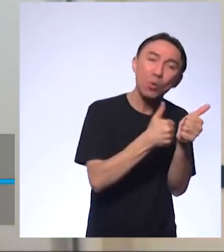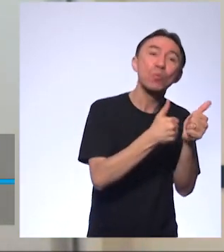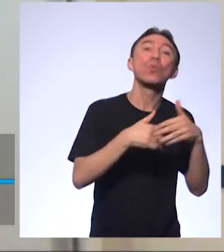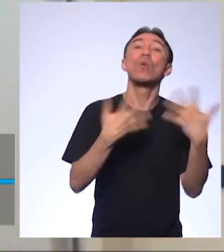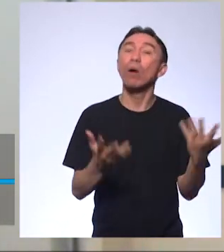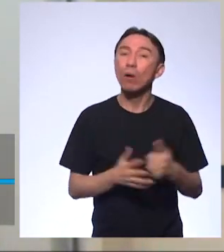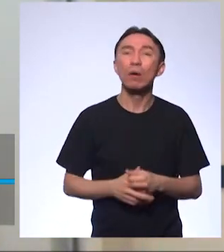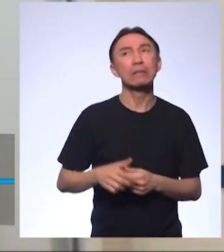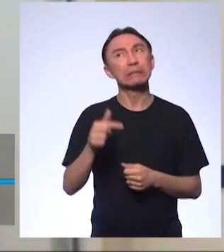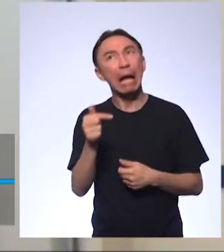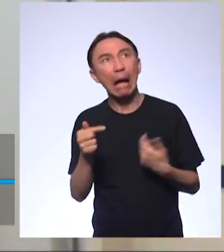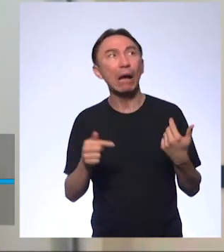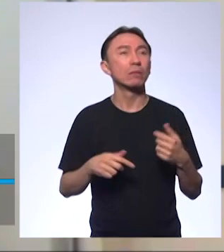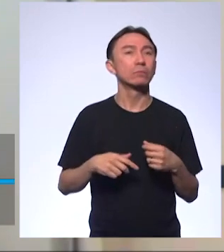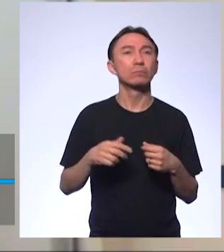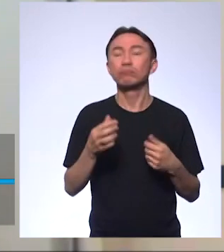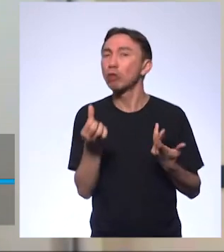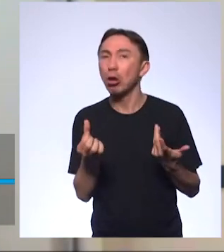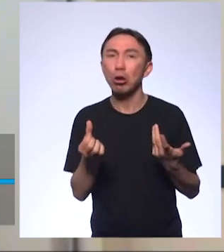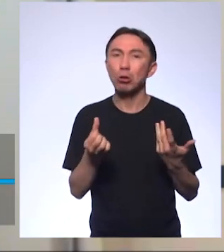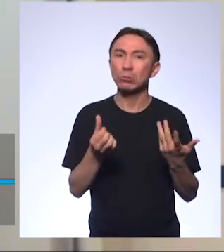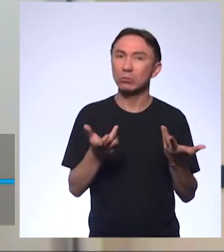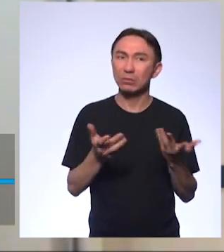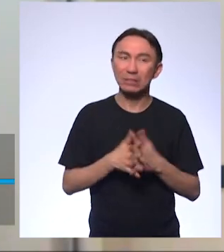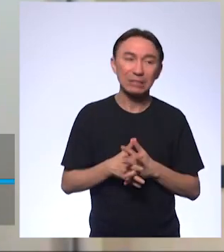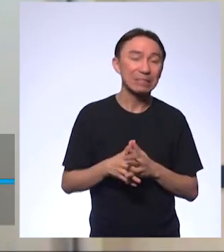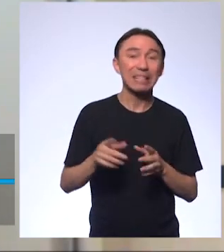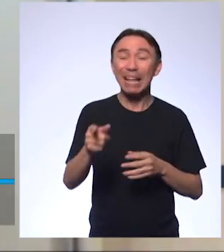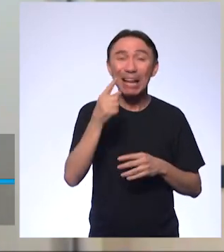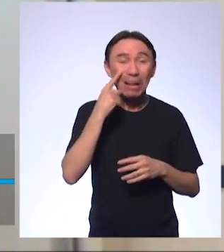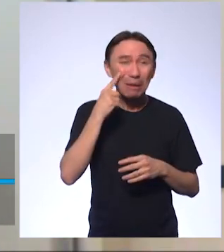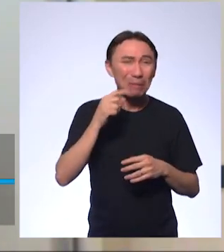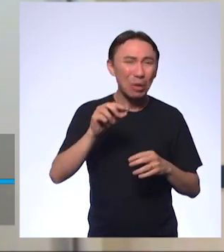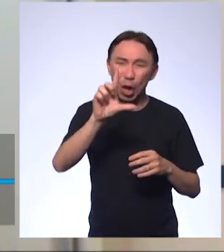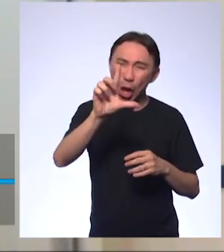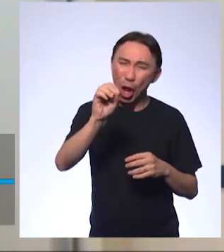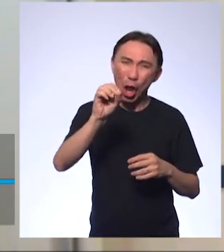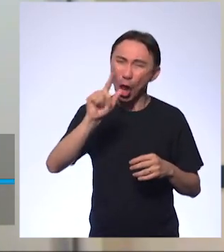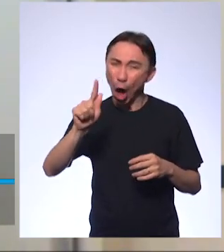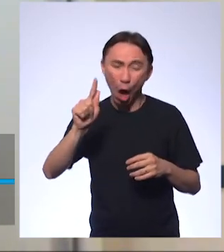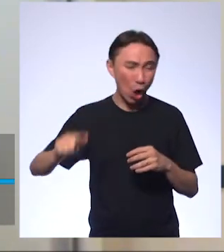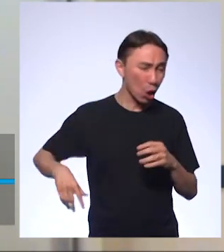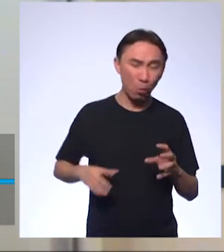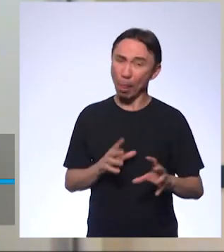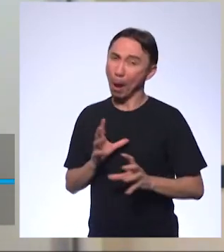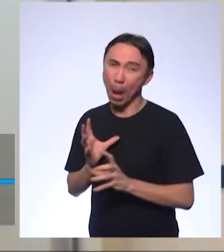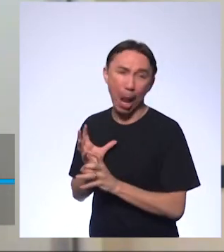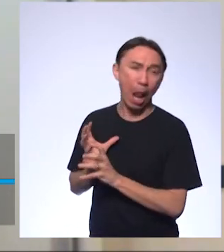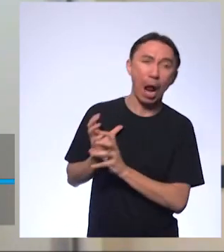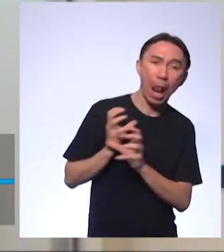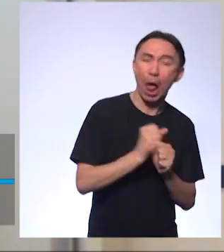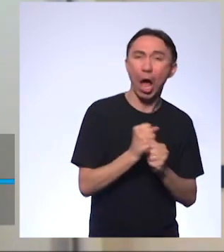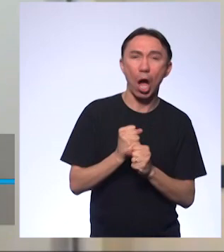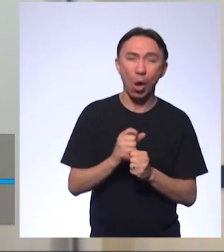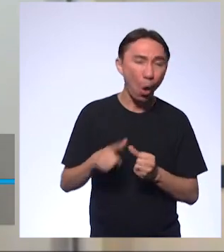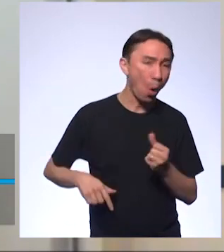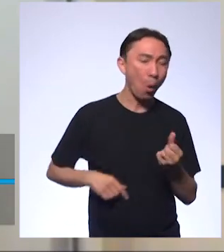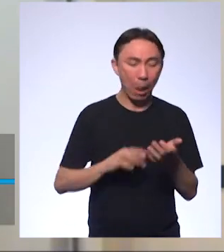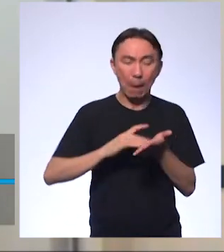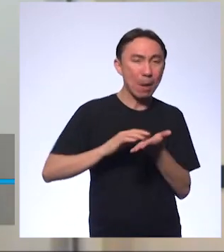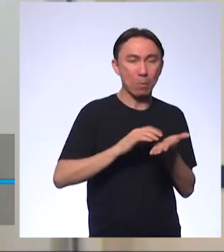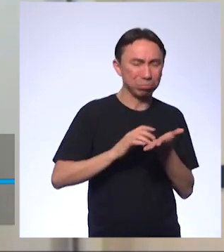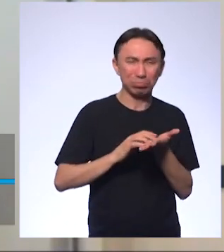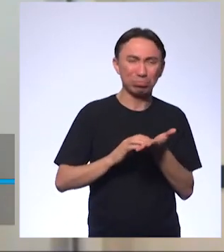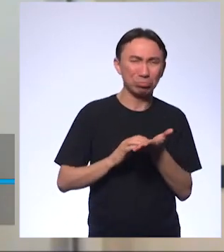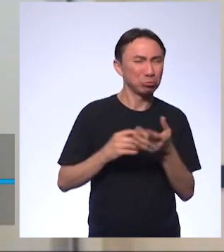está mais próximo do 6. Então, eu não preciso saber o cálculo do logaritmo, resolver o logaritmo ou ter uma calculadora para fazer